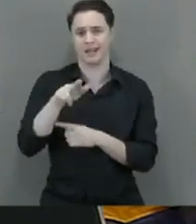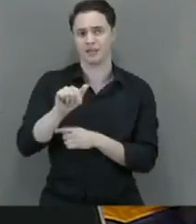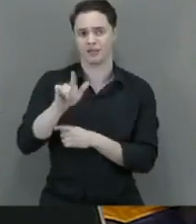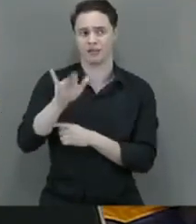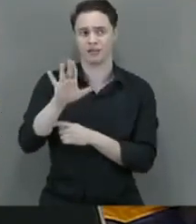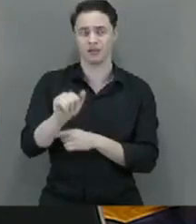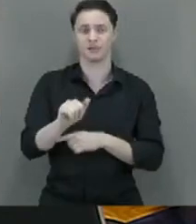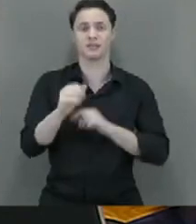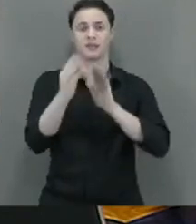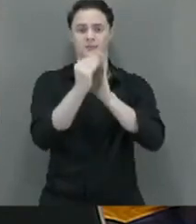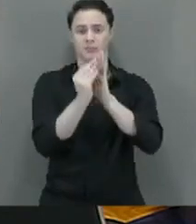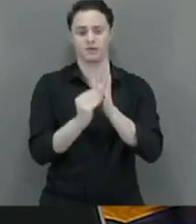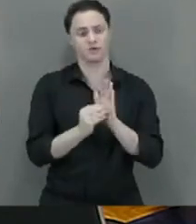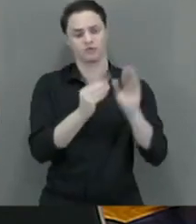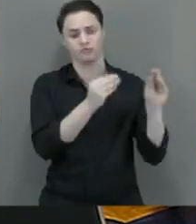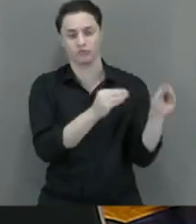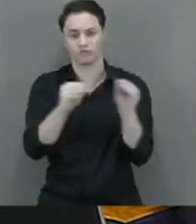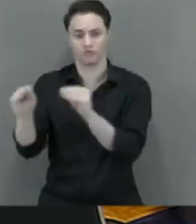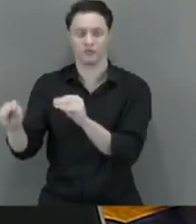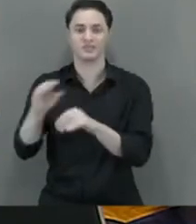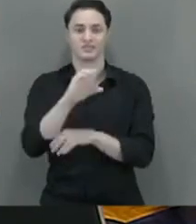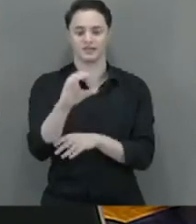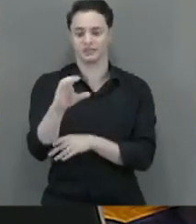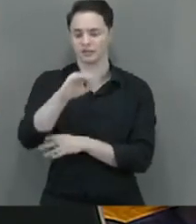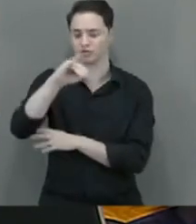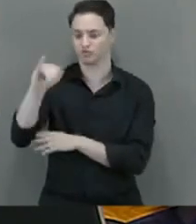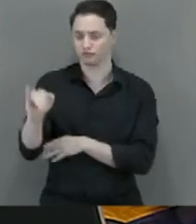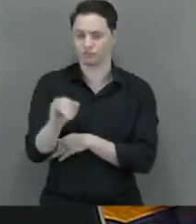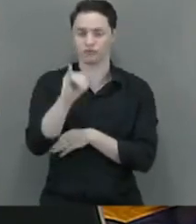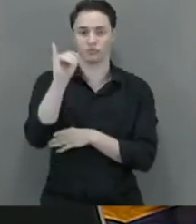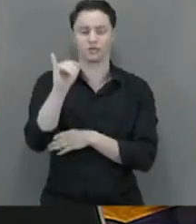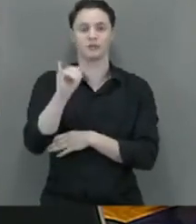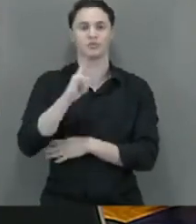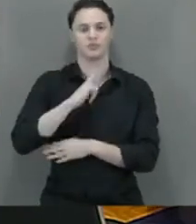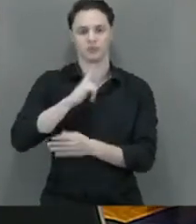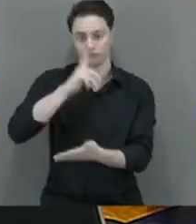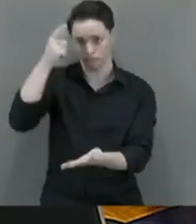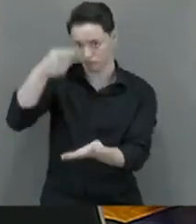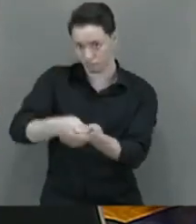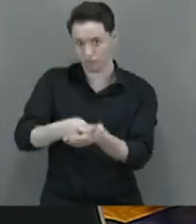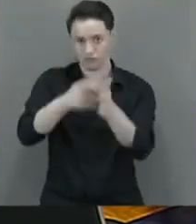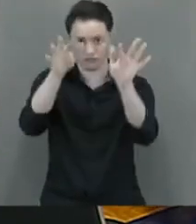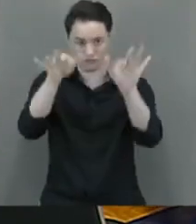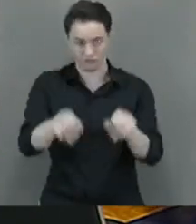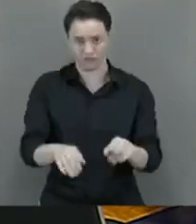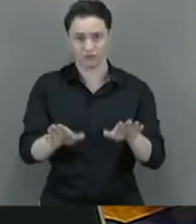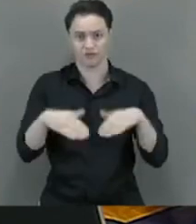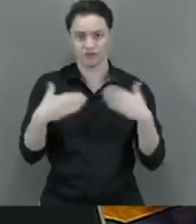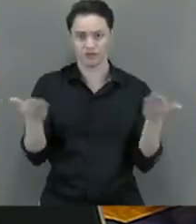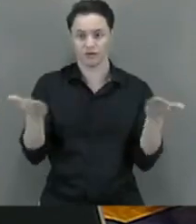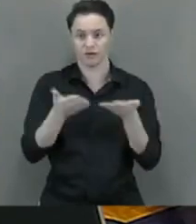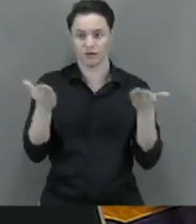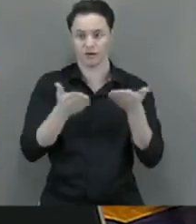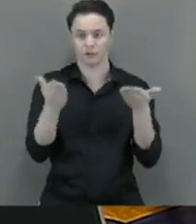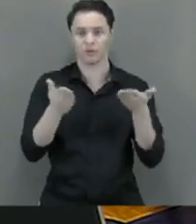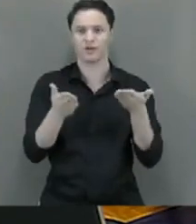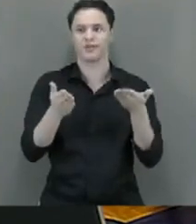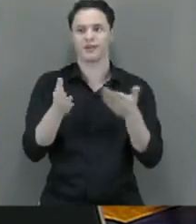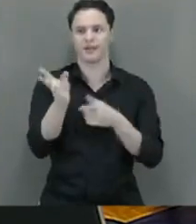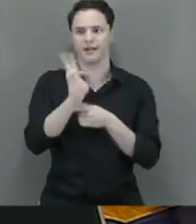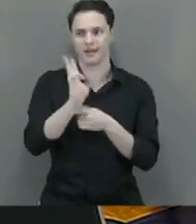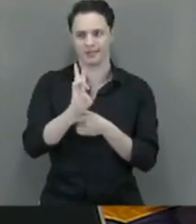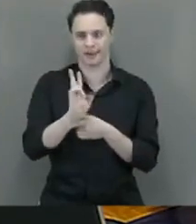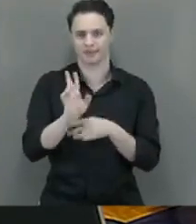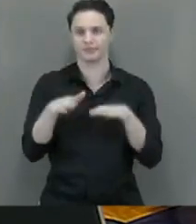seguirá para a Comissão de Constituição, Justiça e Cidadania, a CCJ, em decisão terminativa. Passo à análise. De